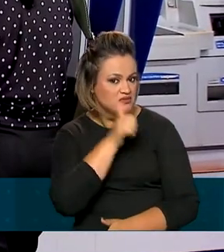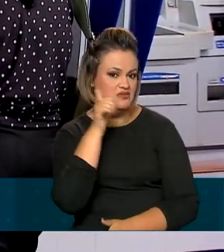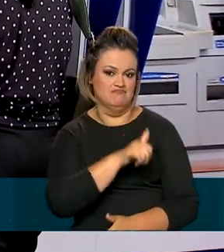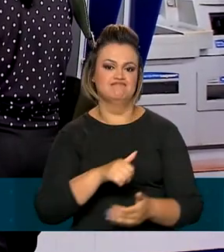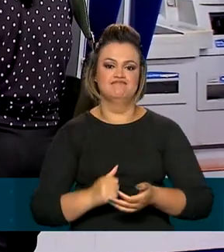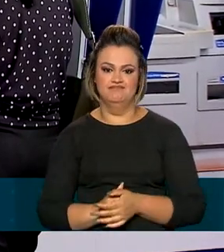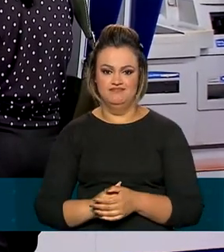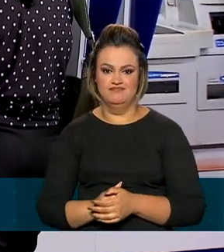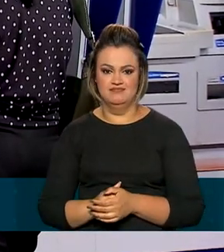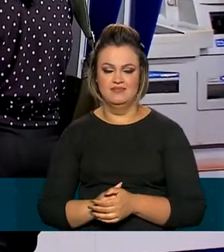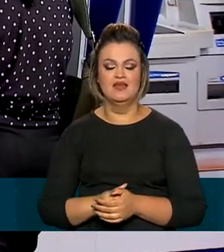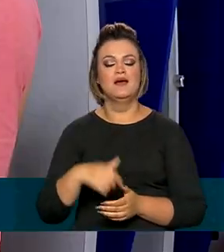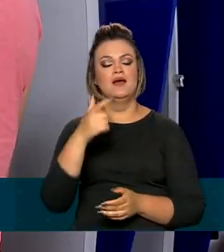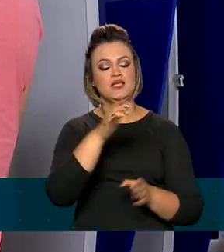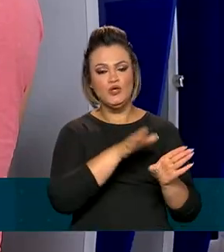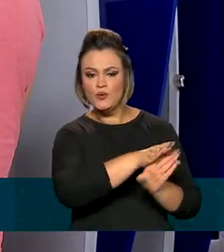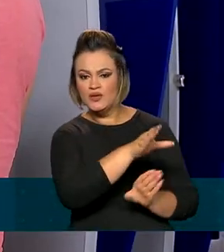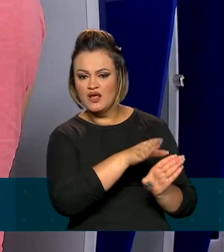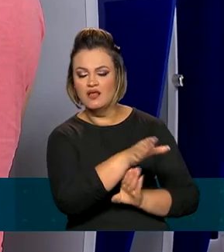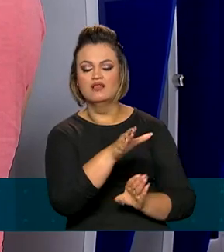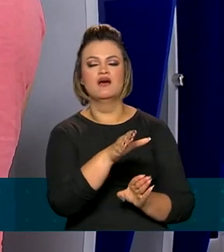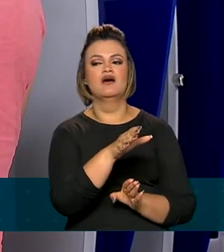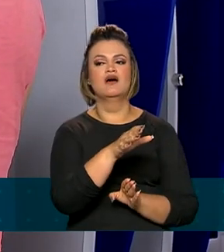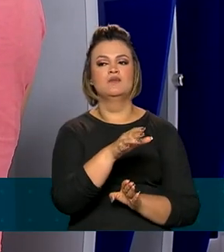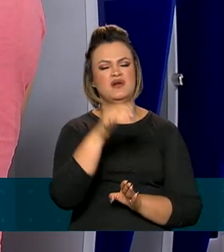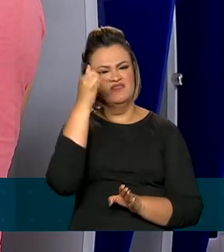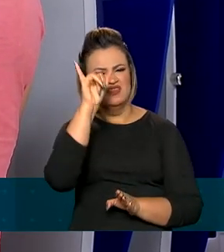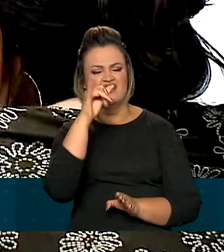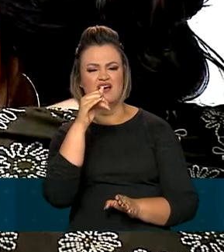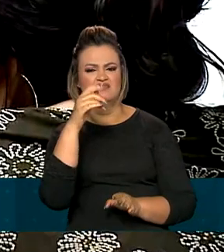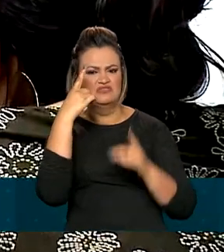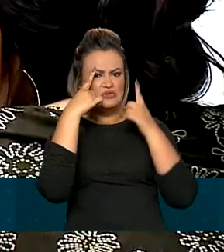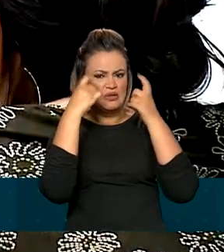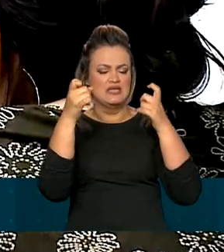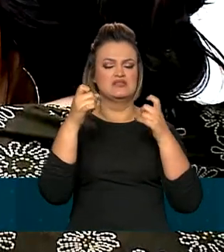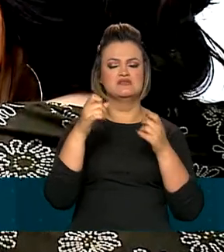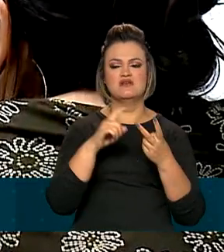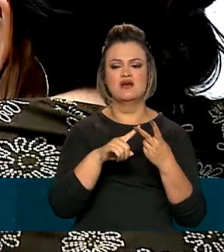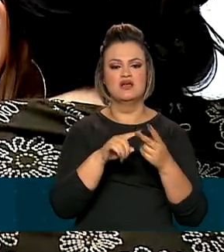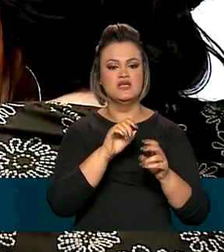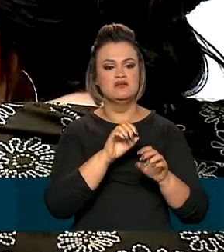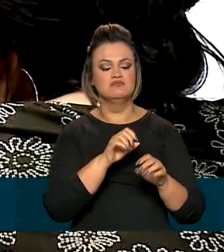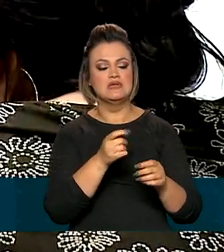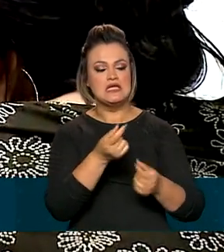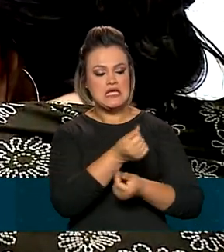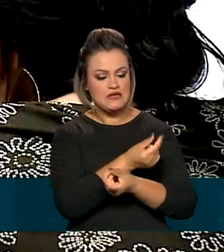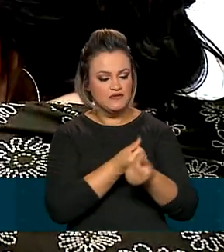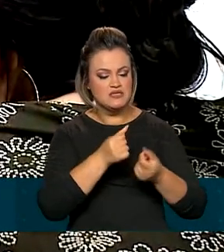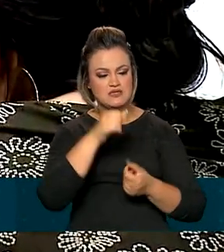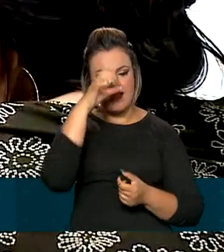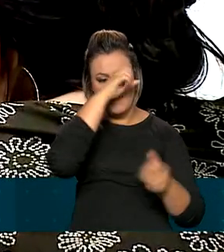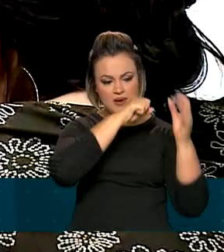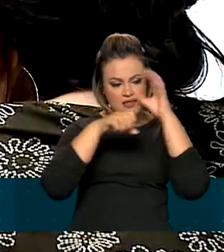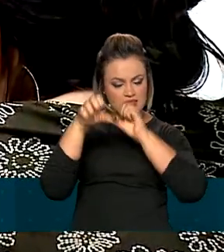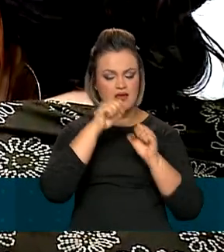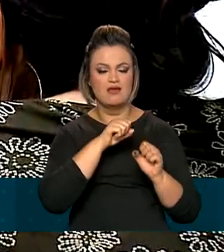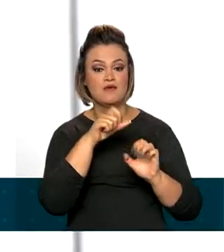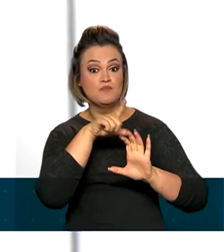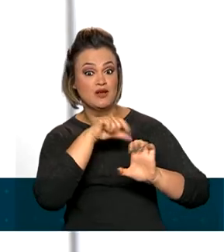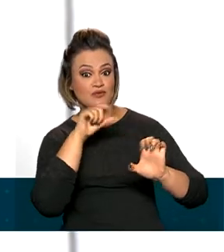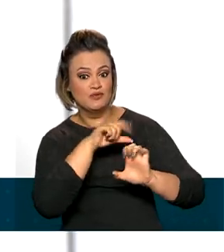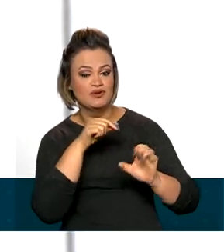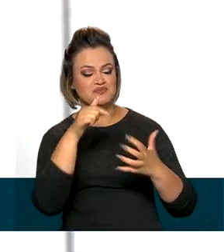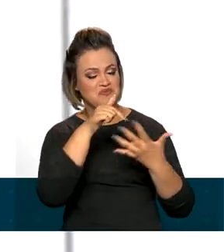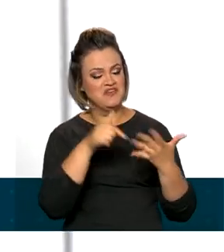feminino, além de orientar sobre prevenção à violência, promoção de educação financeira e empreendedorismo.